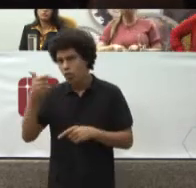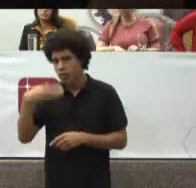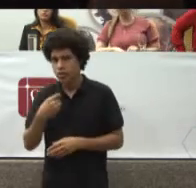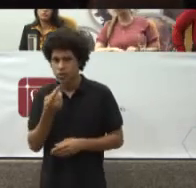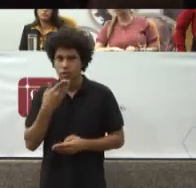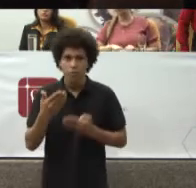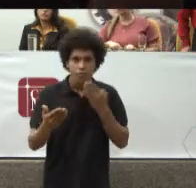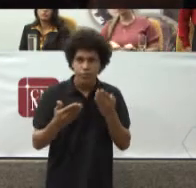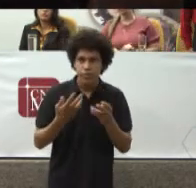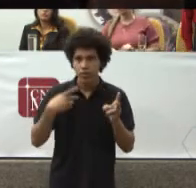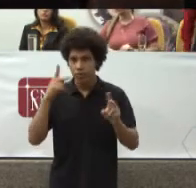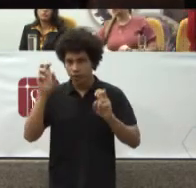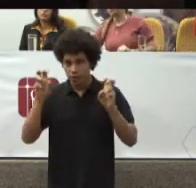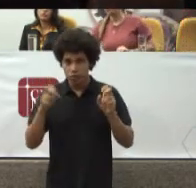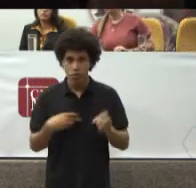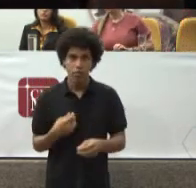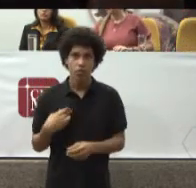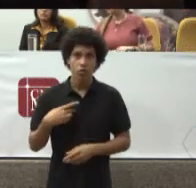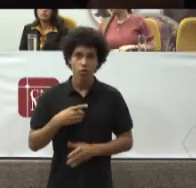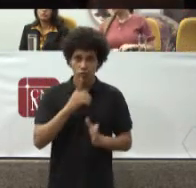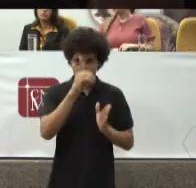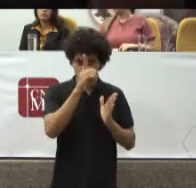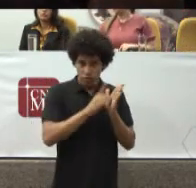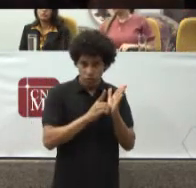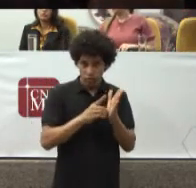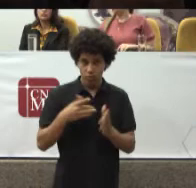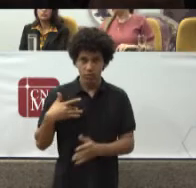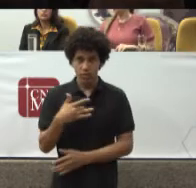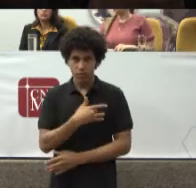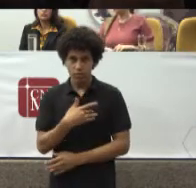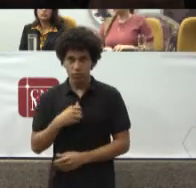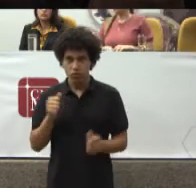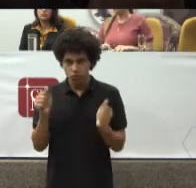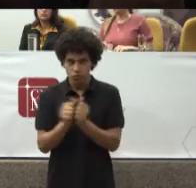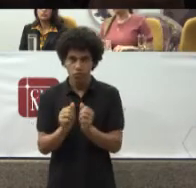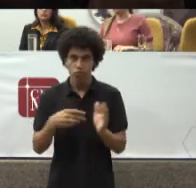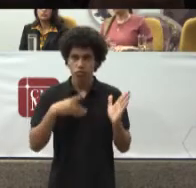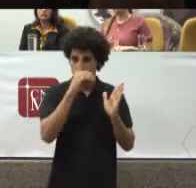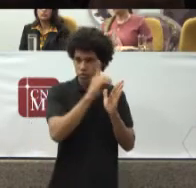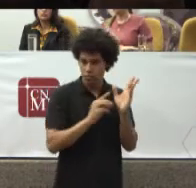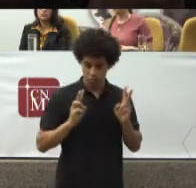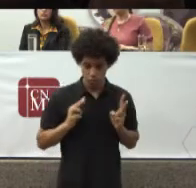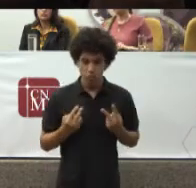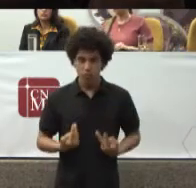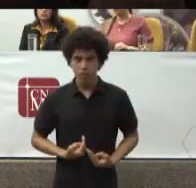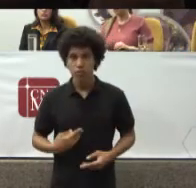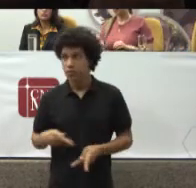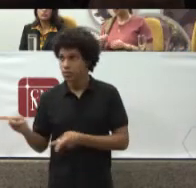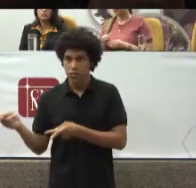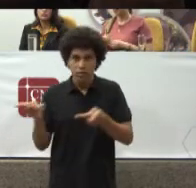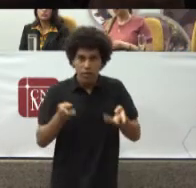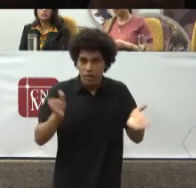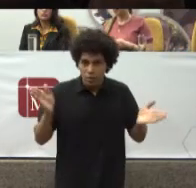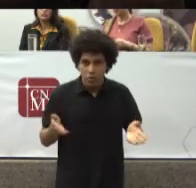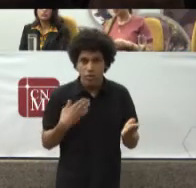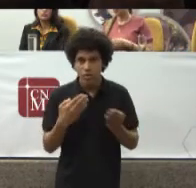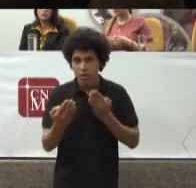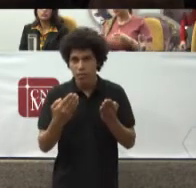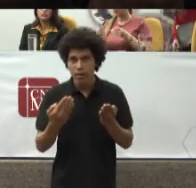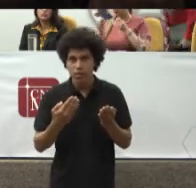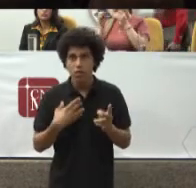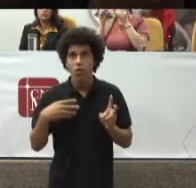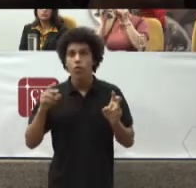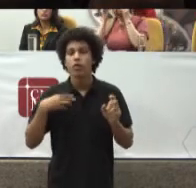direito Humano E traz Para um debate De Ministério Público Que o sentido É muito maior